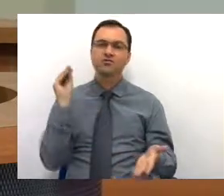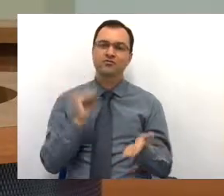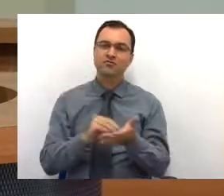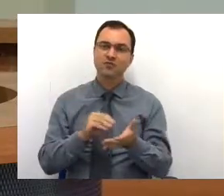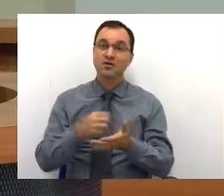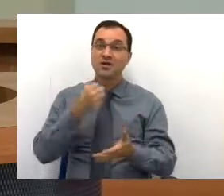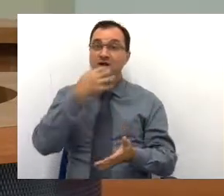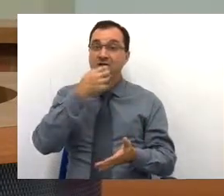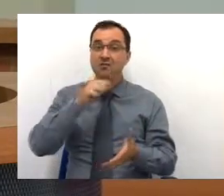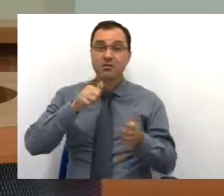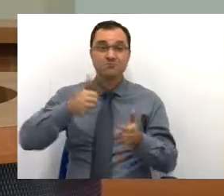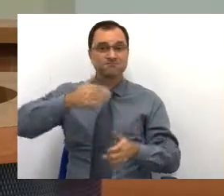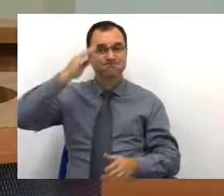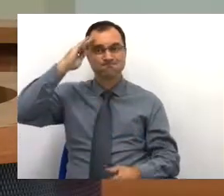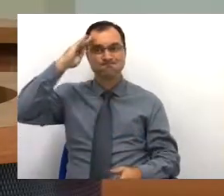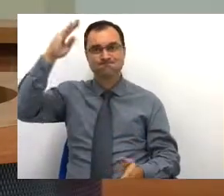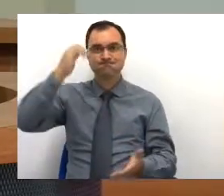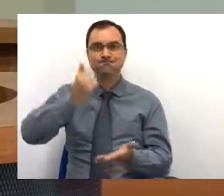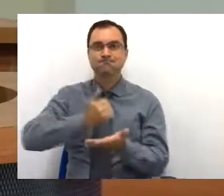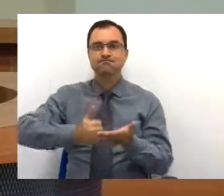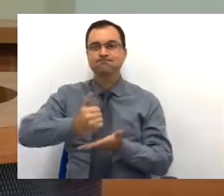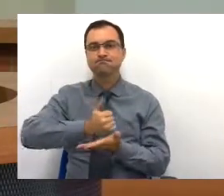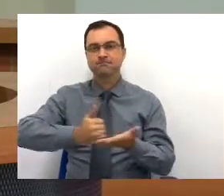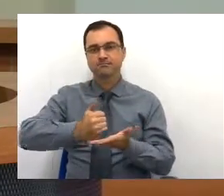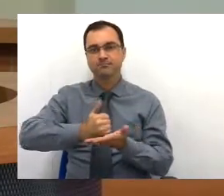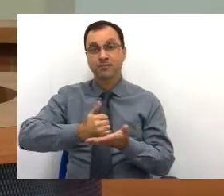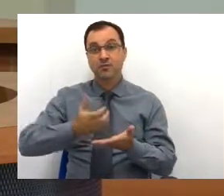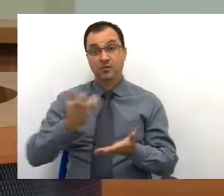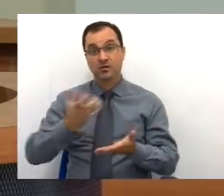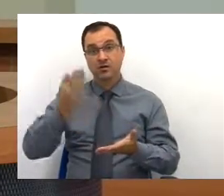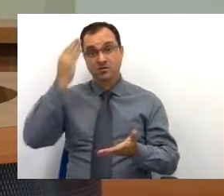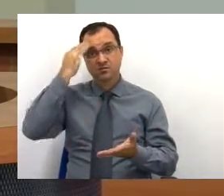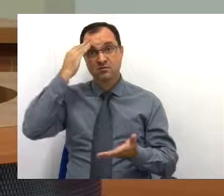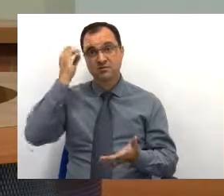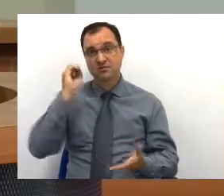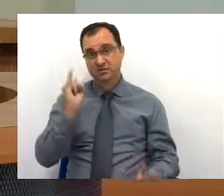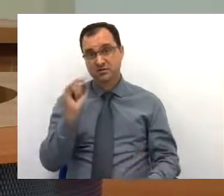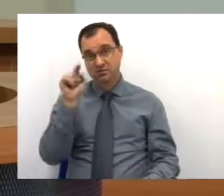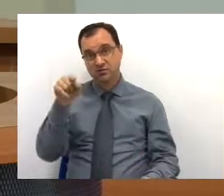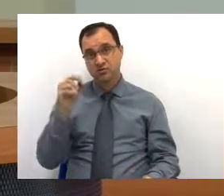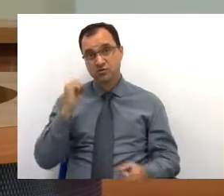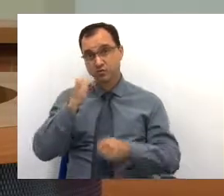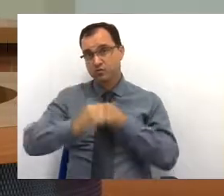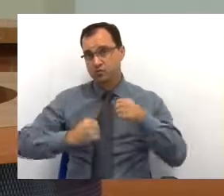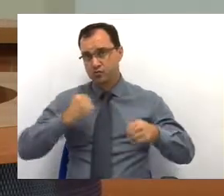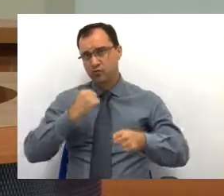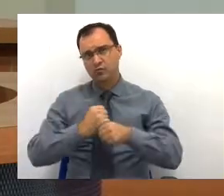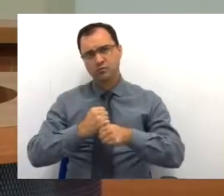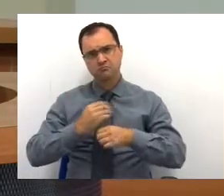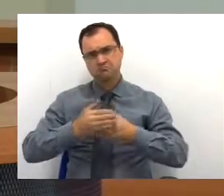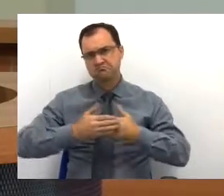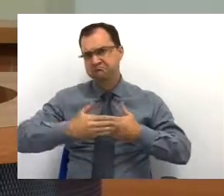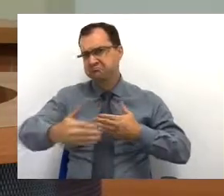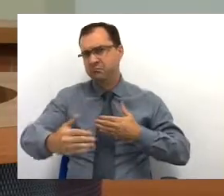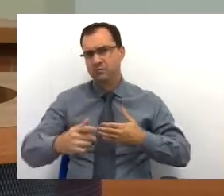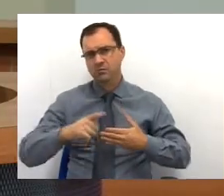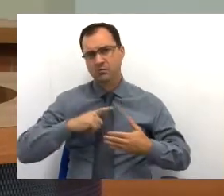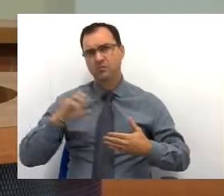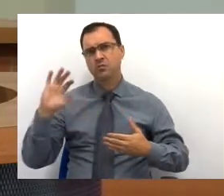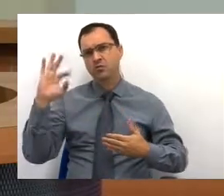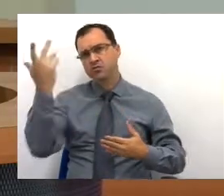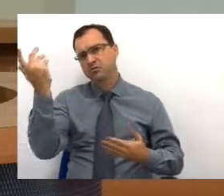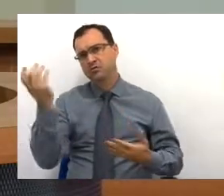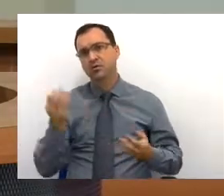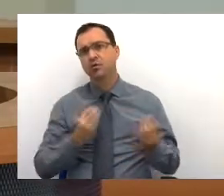remédios de primeira necessidade e básicos. Então, gostaria de saber se isso, para o ano que vem, para os próximos anos, vai acontecer